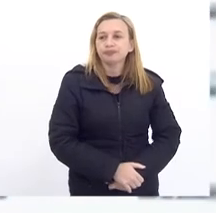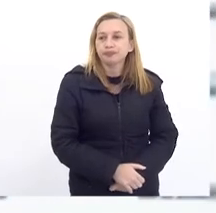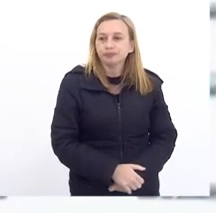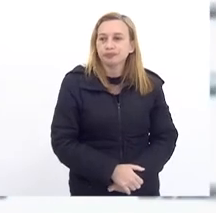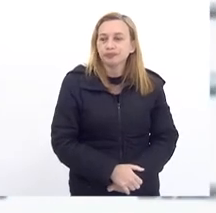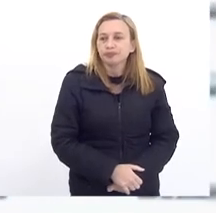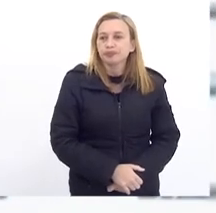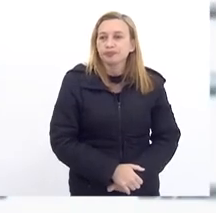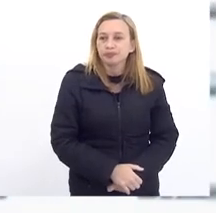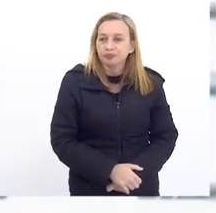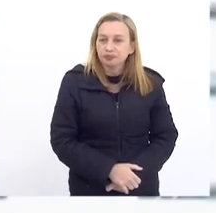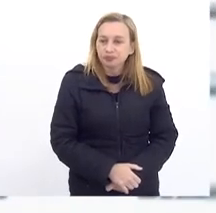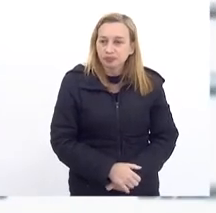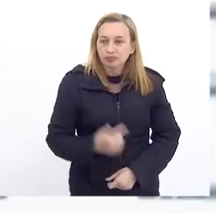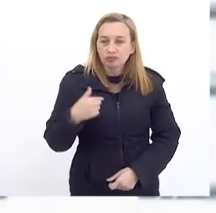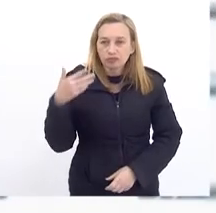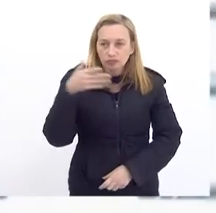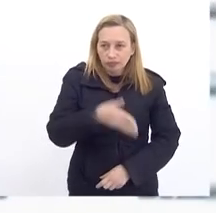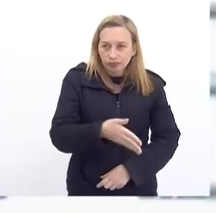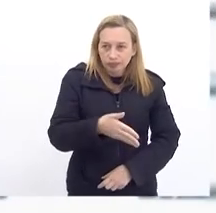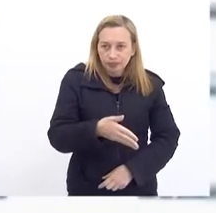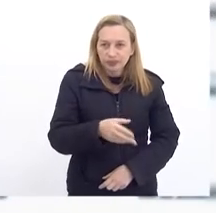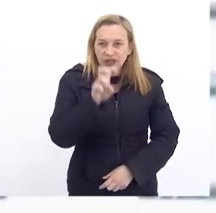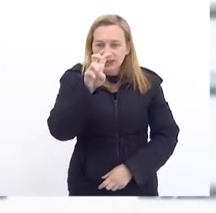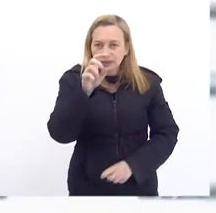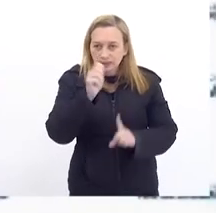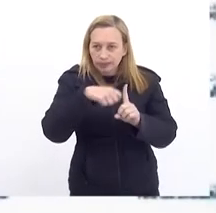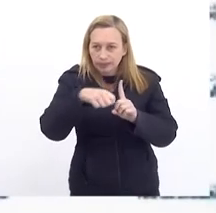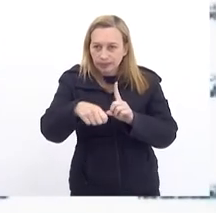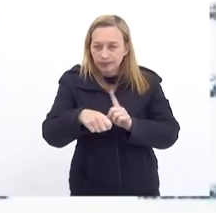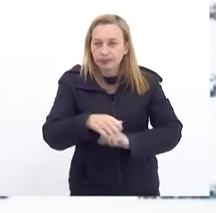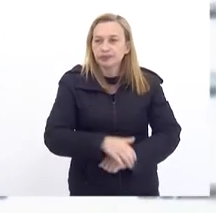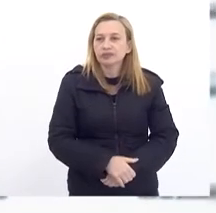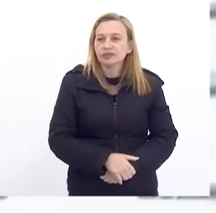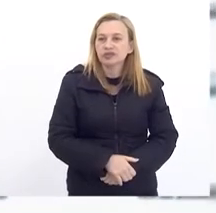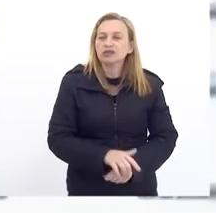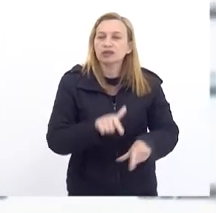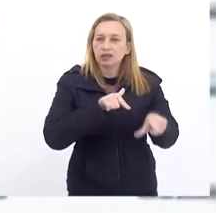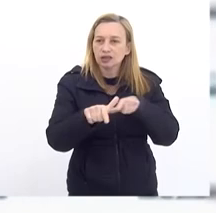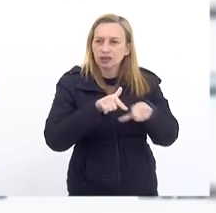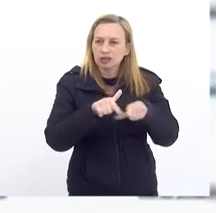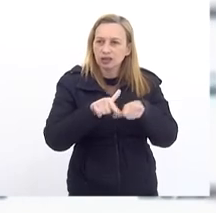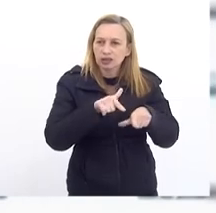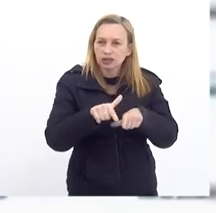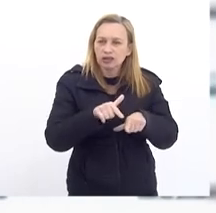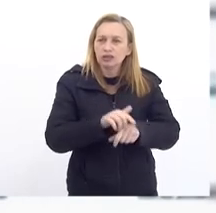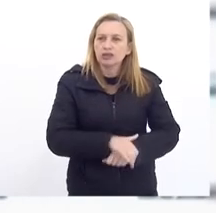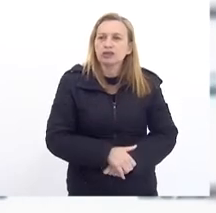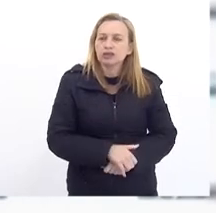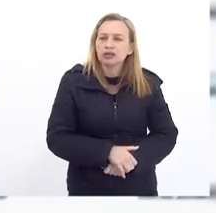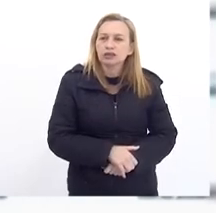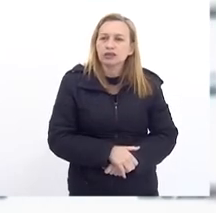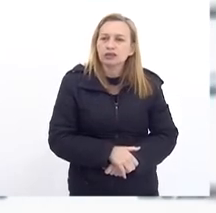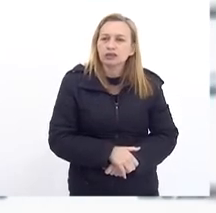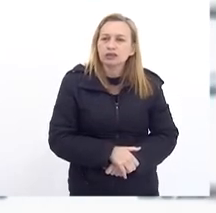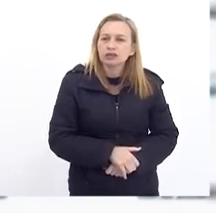Desde que Eu cheguei aqui Estou há cinco meses No carro A gente tem Trabalhado Para que isso Seja